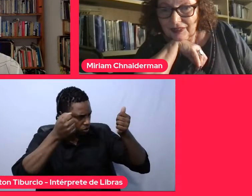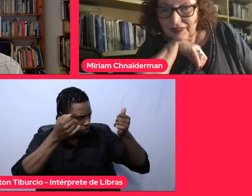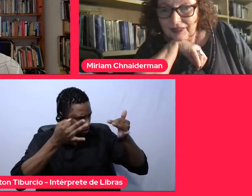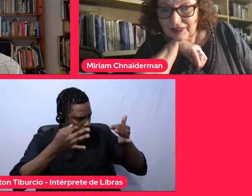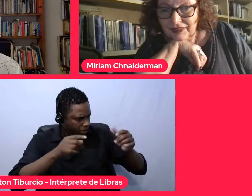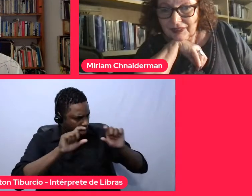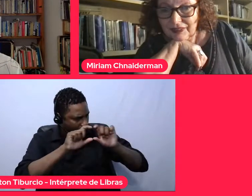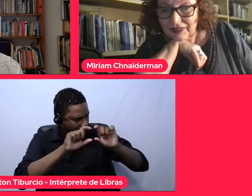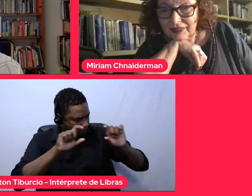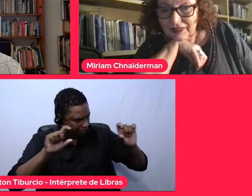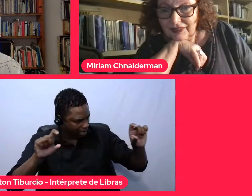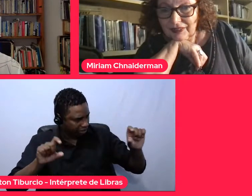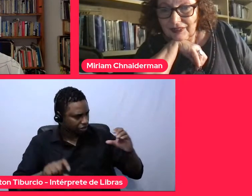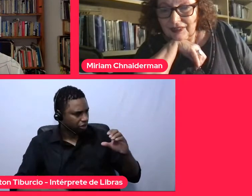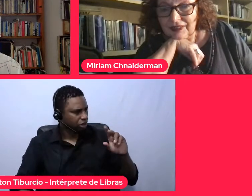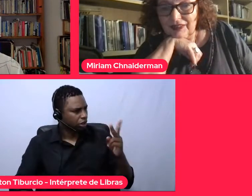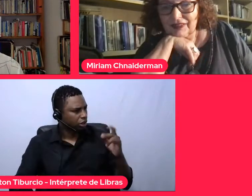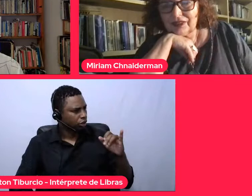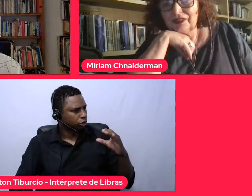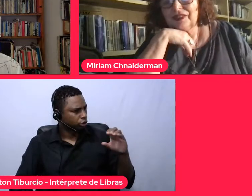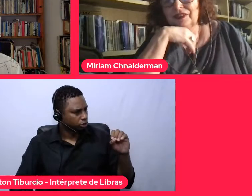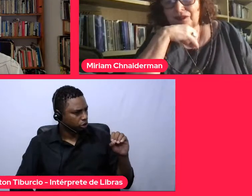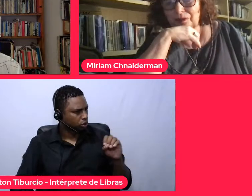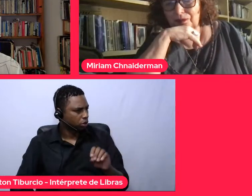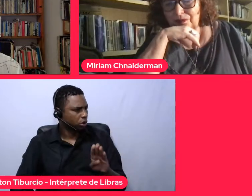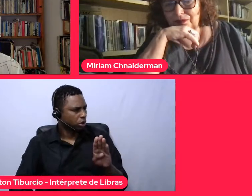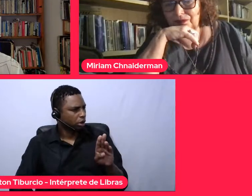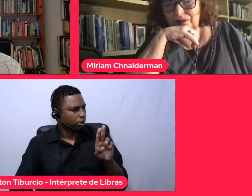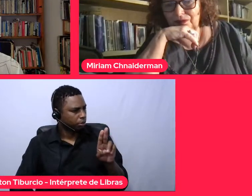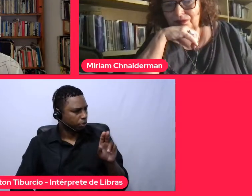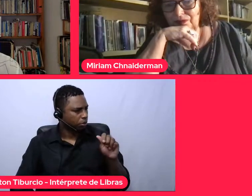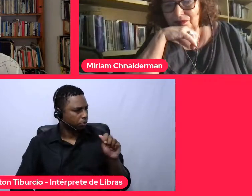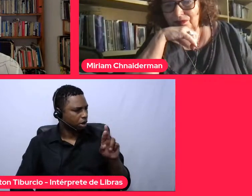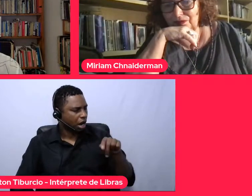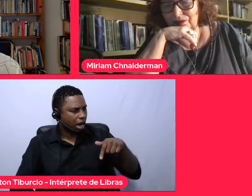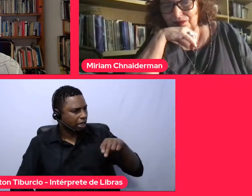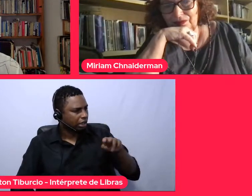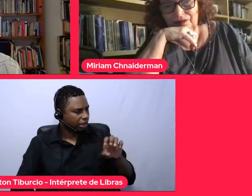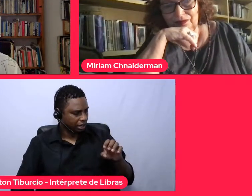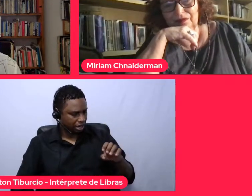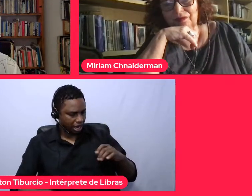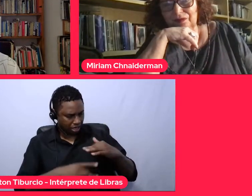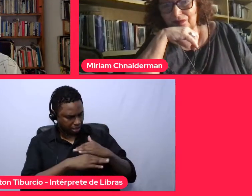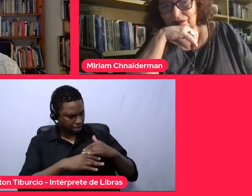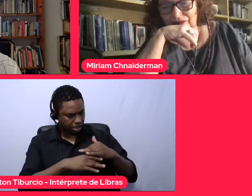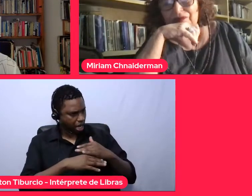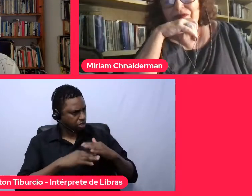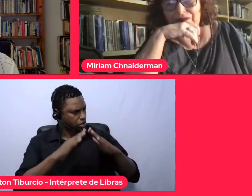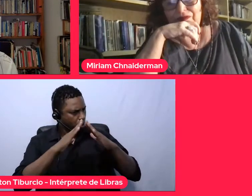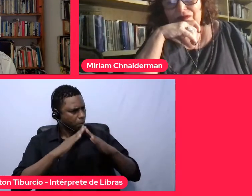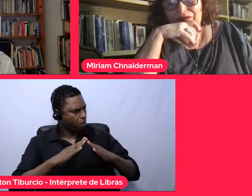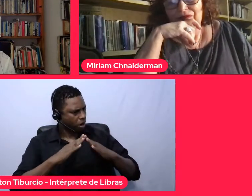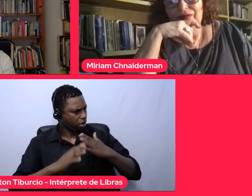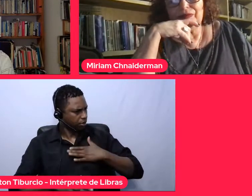do Chico Buarque, a cidade não mora mais em mim, Francisco, Serafim, vamos embora?